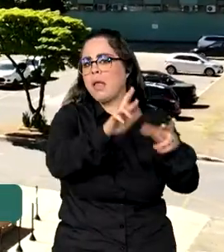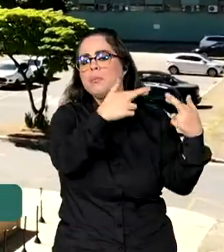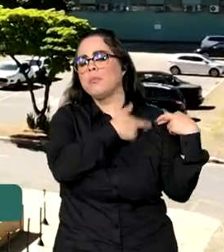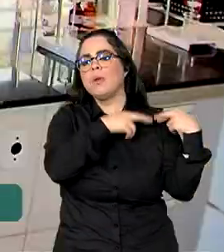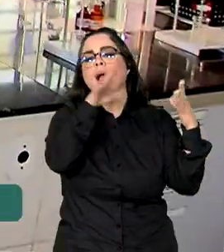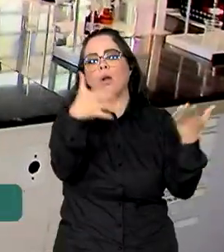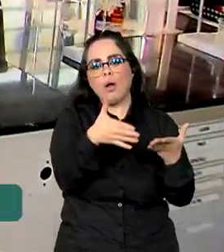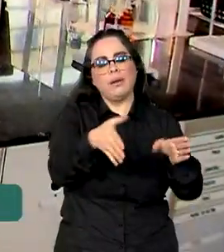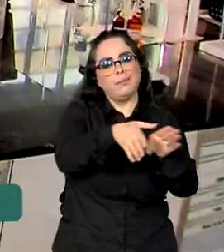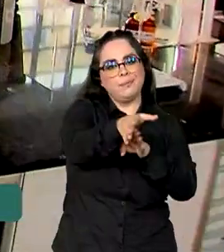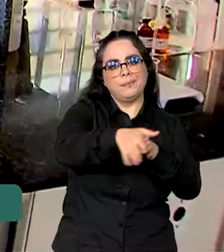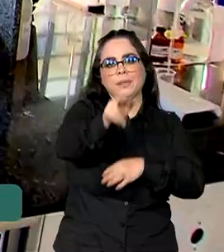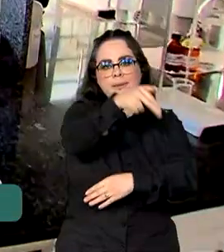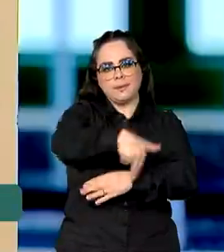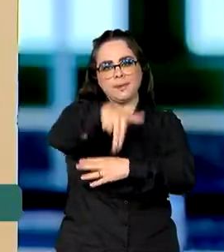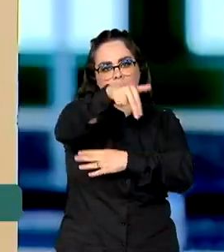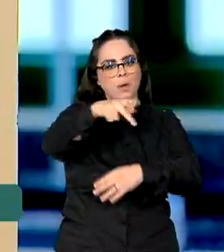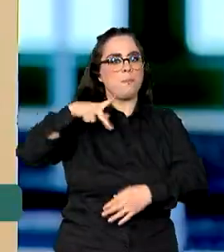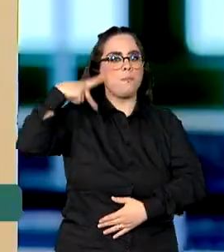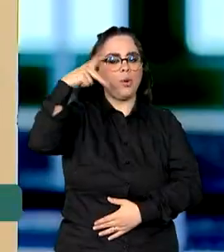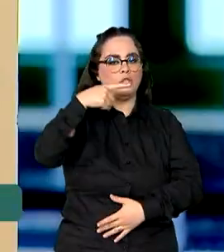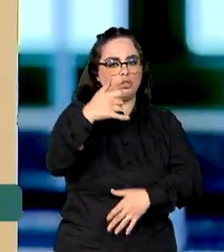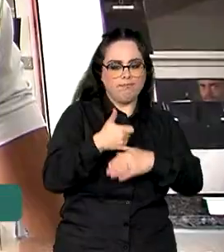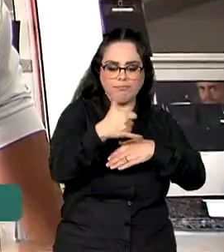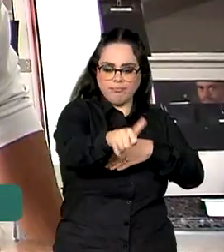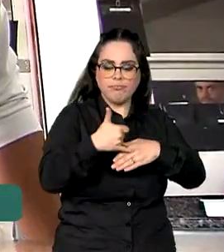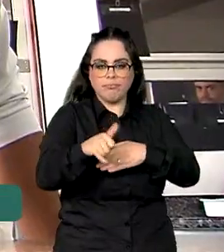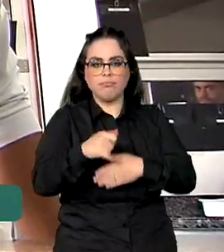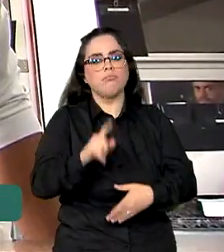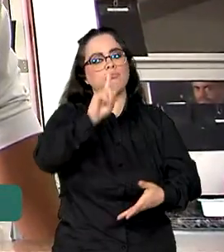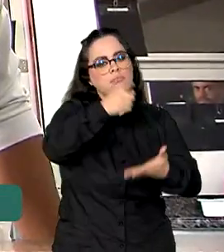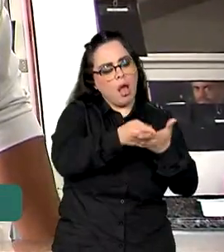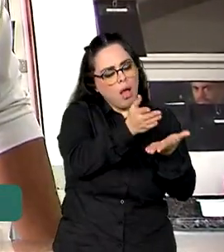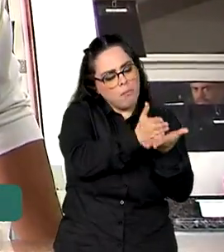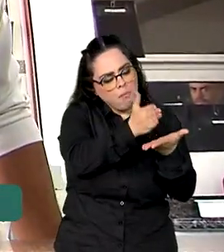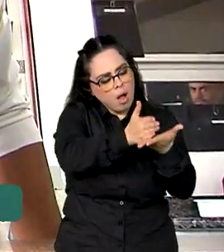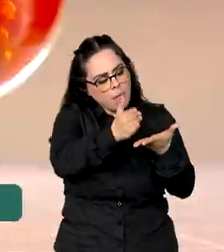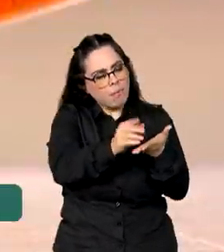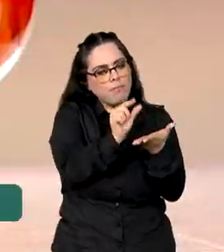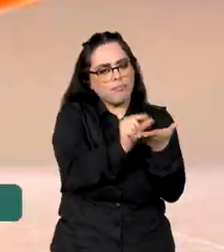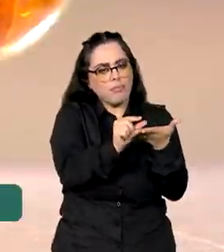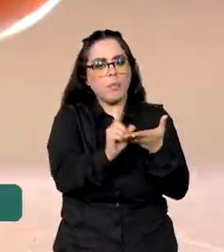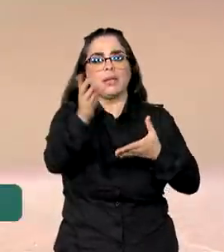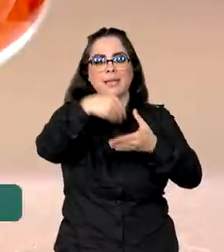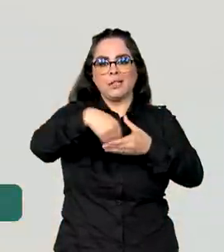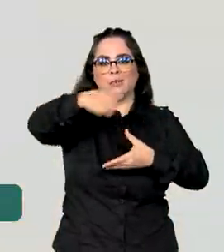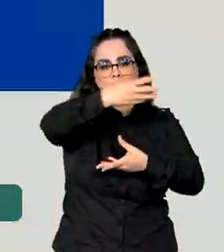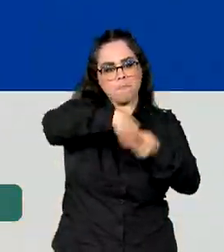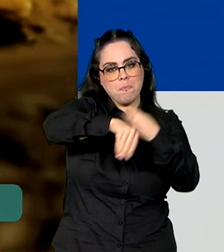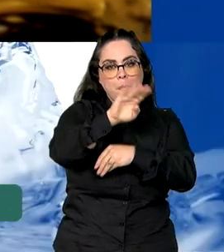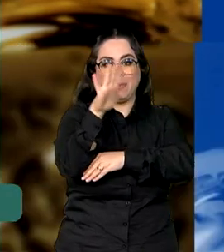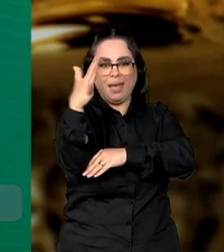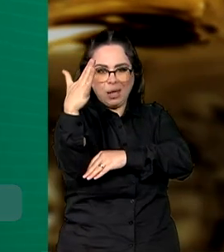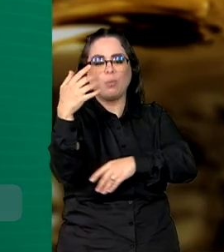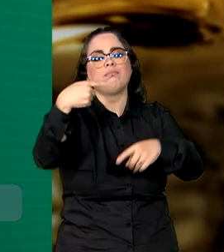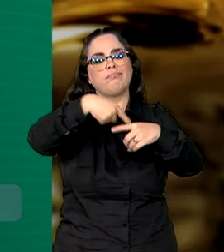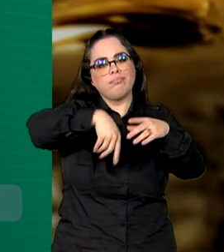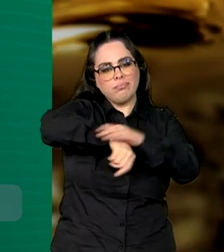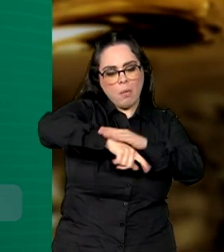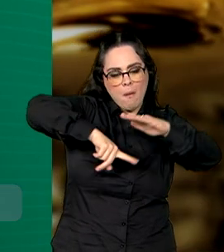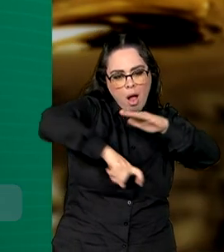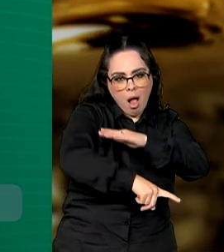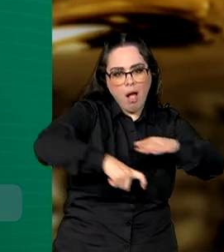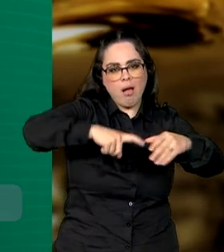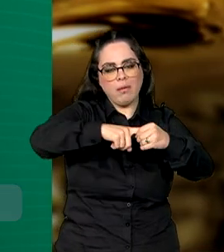Política Energética definir e aumentar a mistura de biocombustíveis nos combustíveis fósseis. A partir de janeiro de